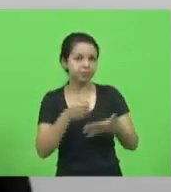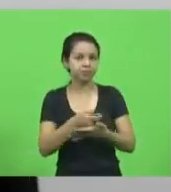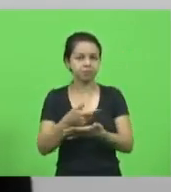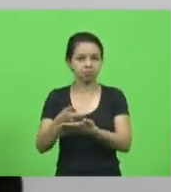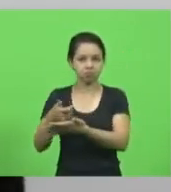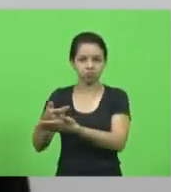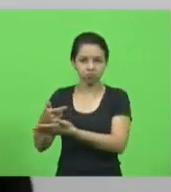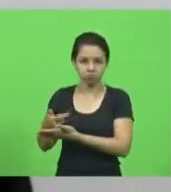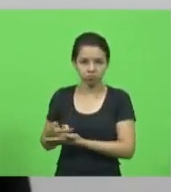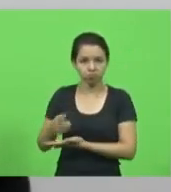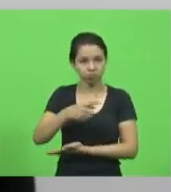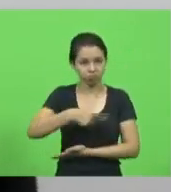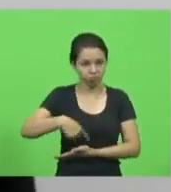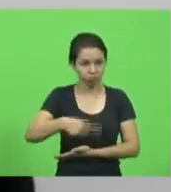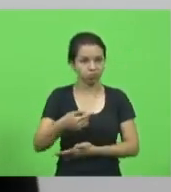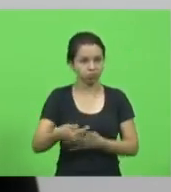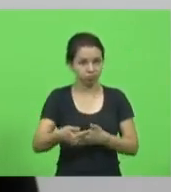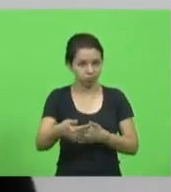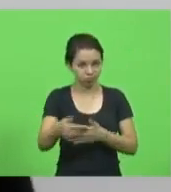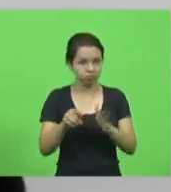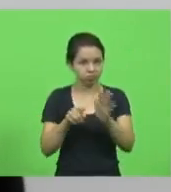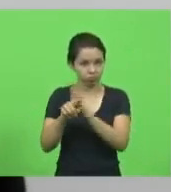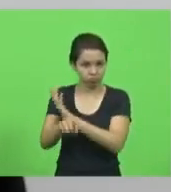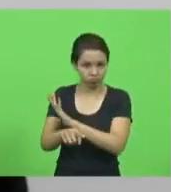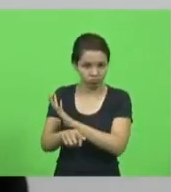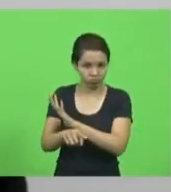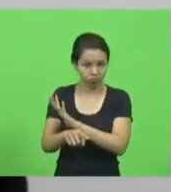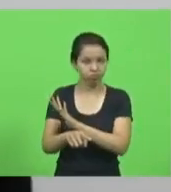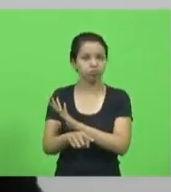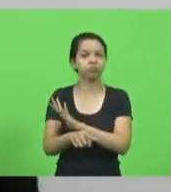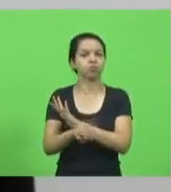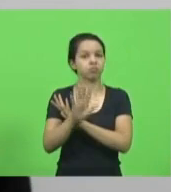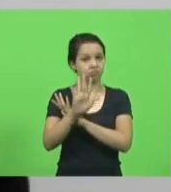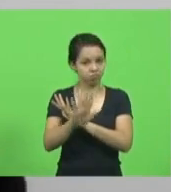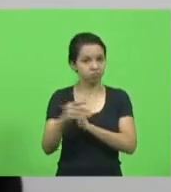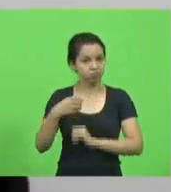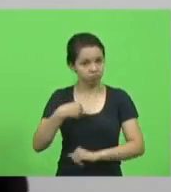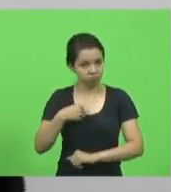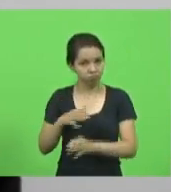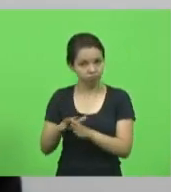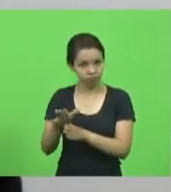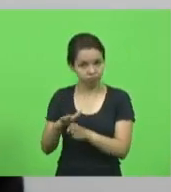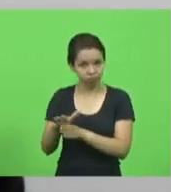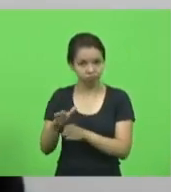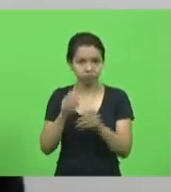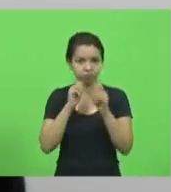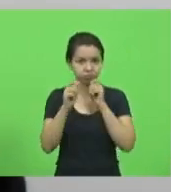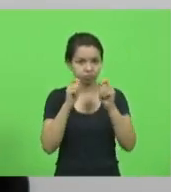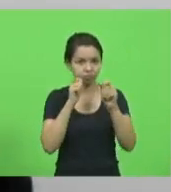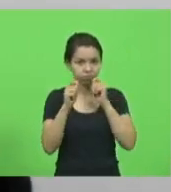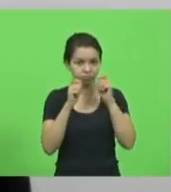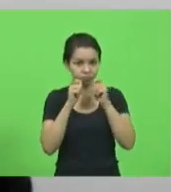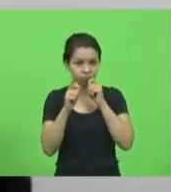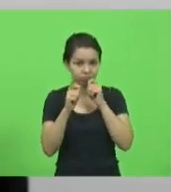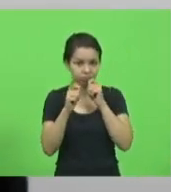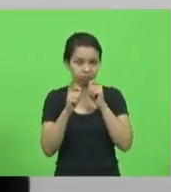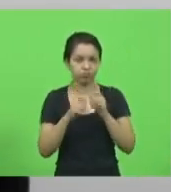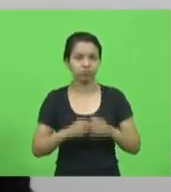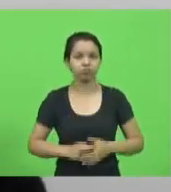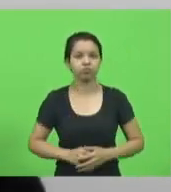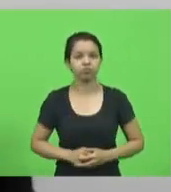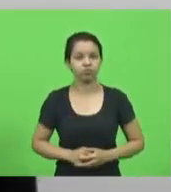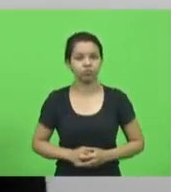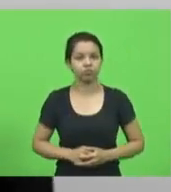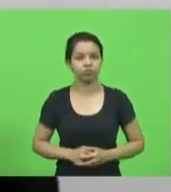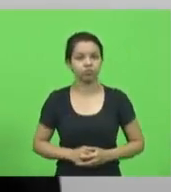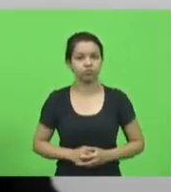ali já vamos fazer o primeiro questionamento, mas já estou orientando a assessoria, ela tão logo instalada, para que faça a